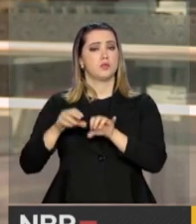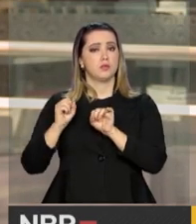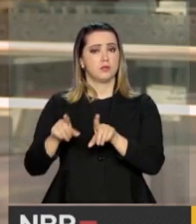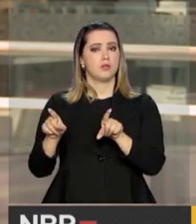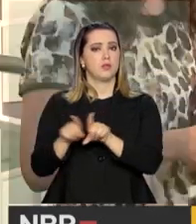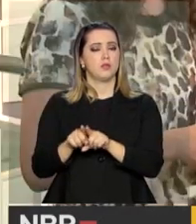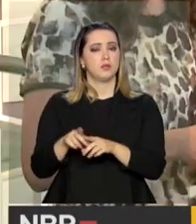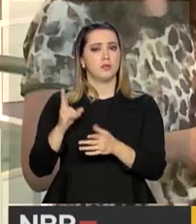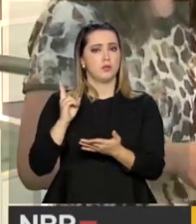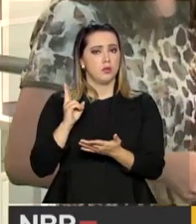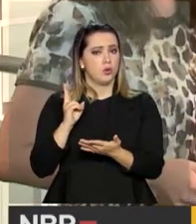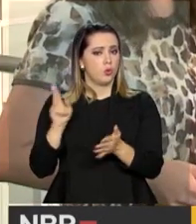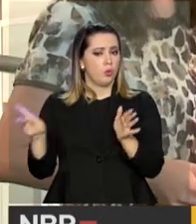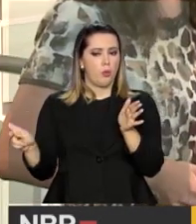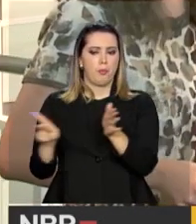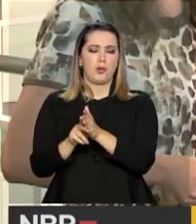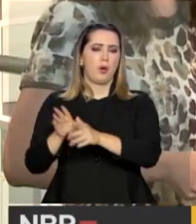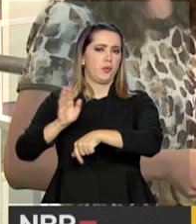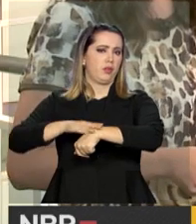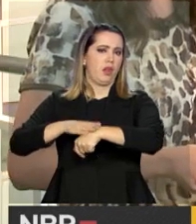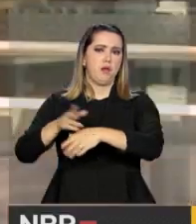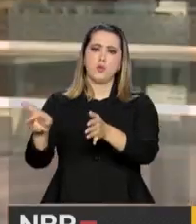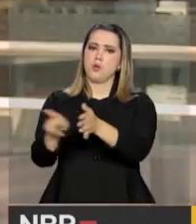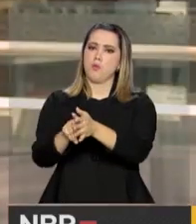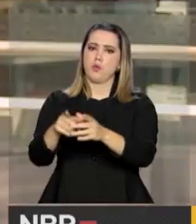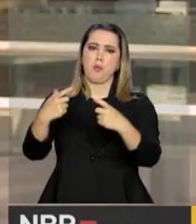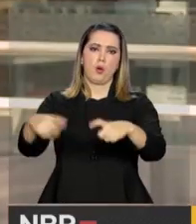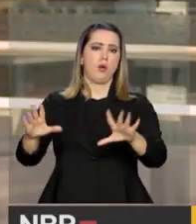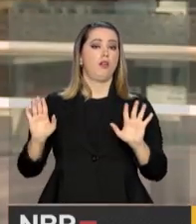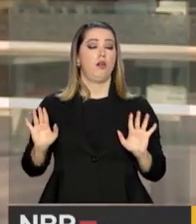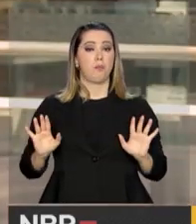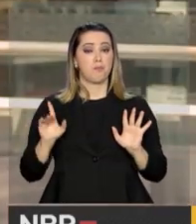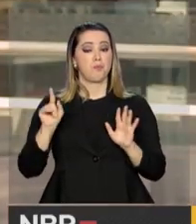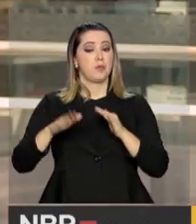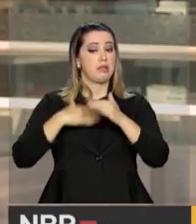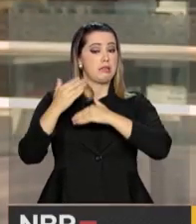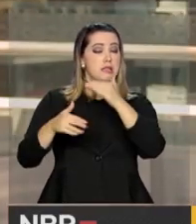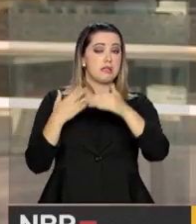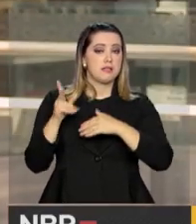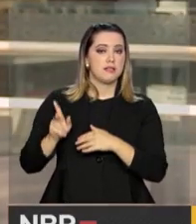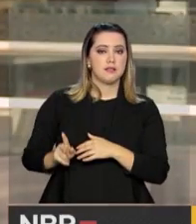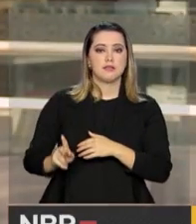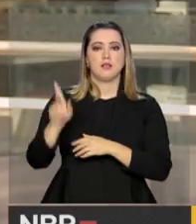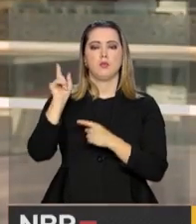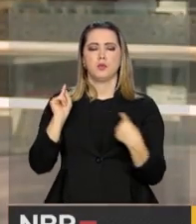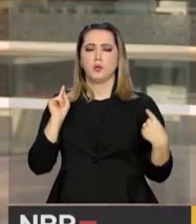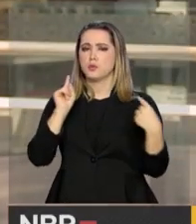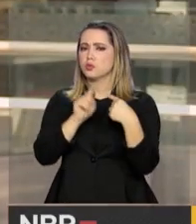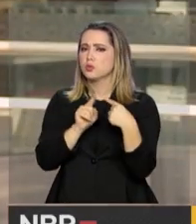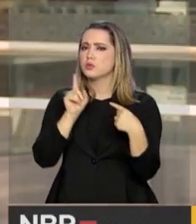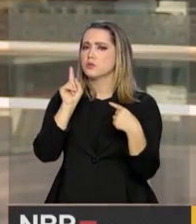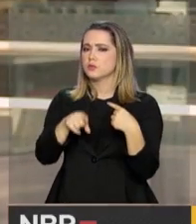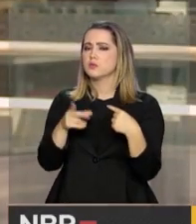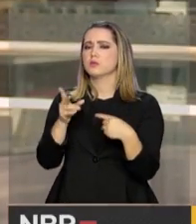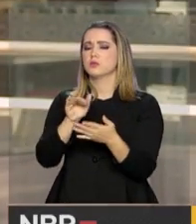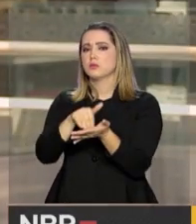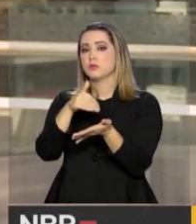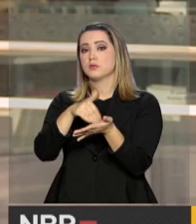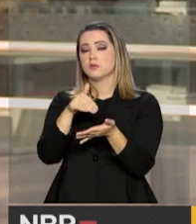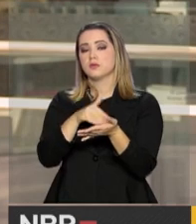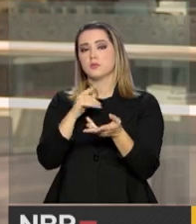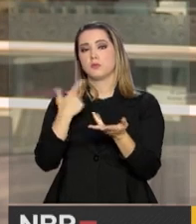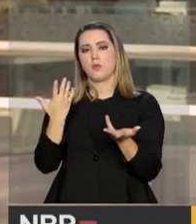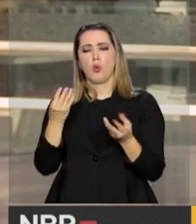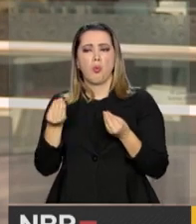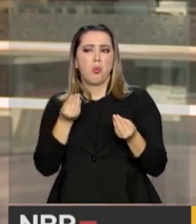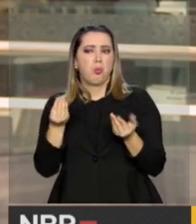no seu próprio tempo, no seu próprio espaço. A tendência é crescer visando atingir esse número de matrículas. O